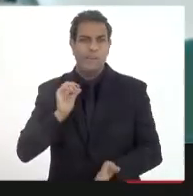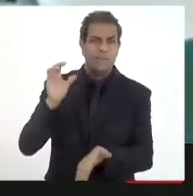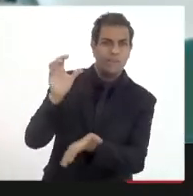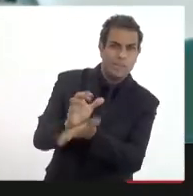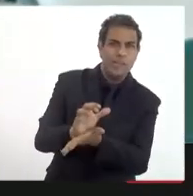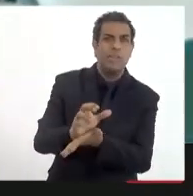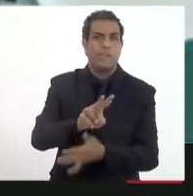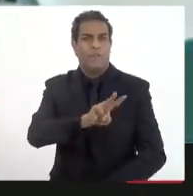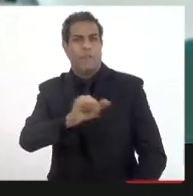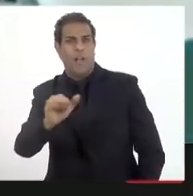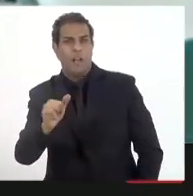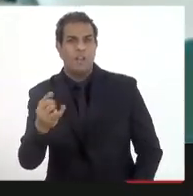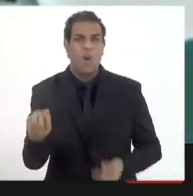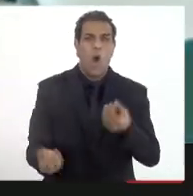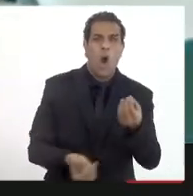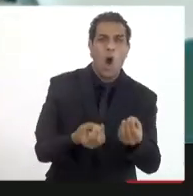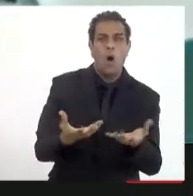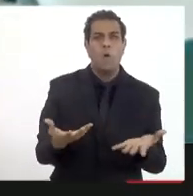financiar